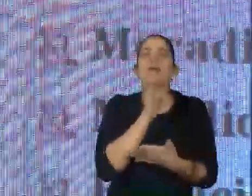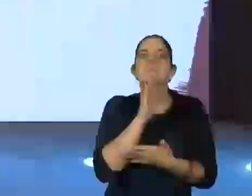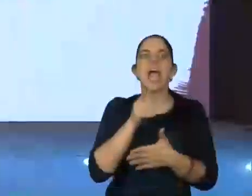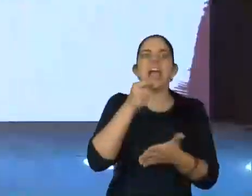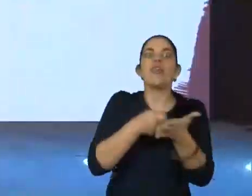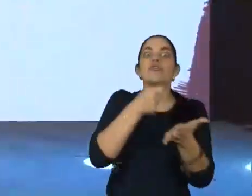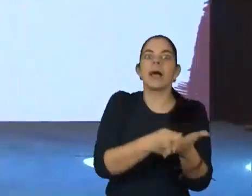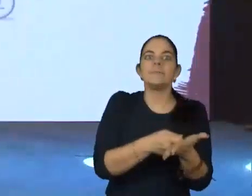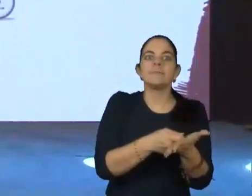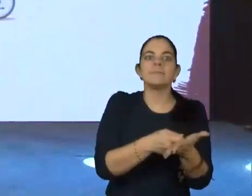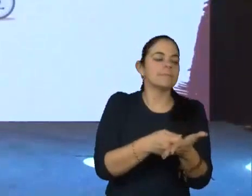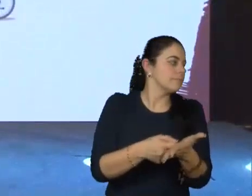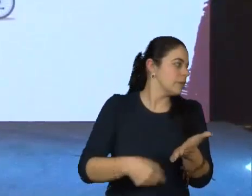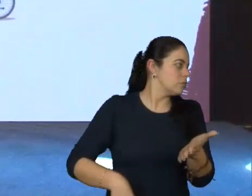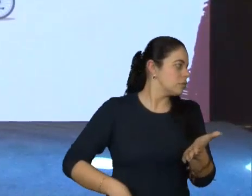elas.